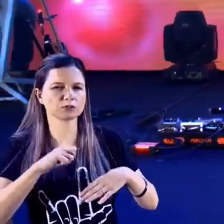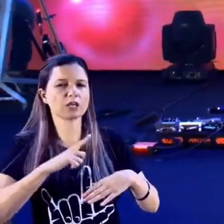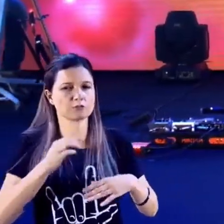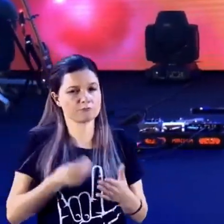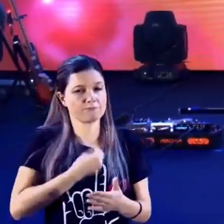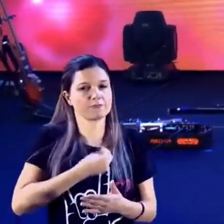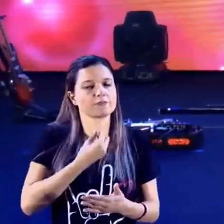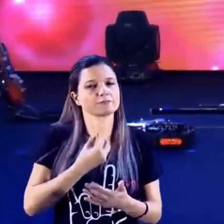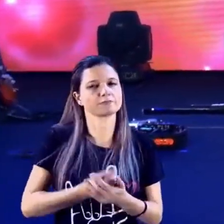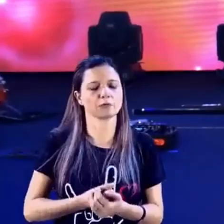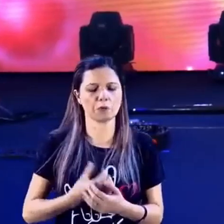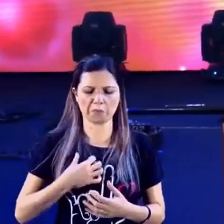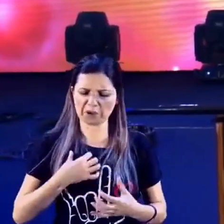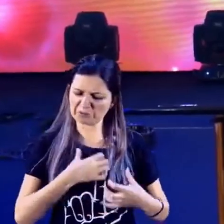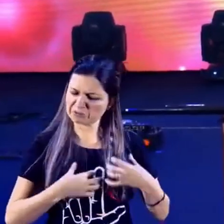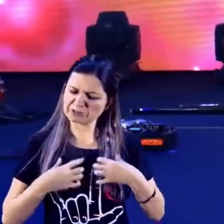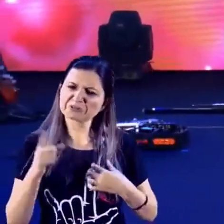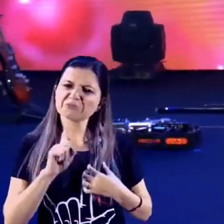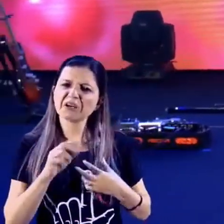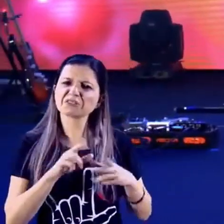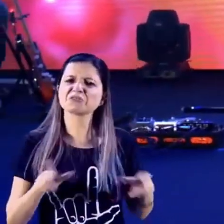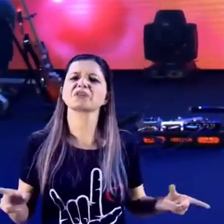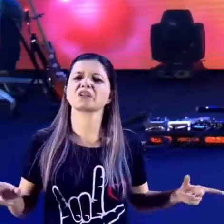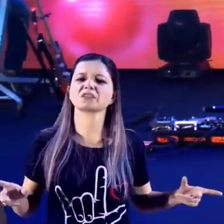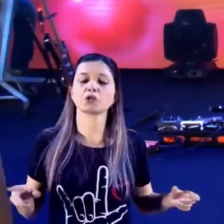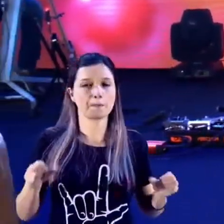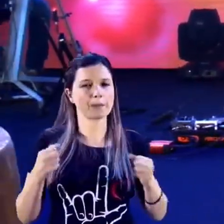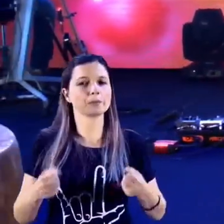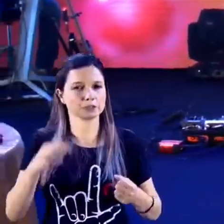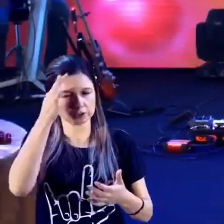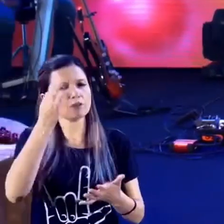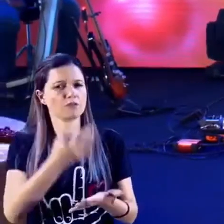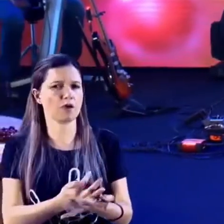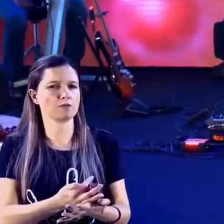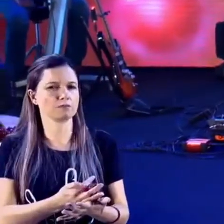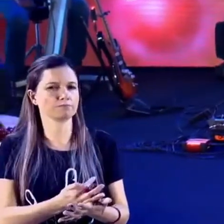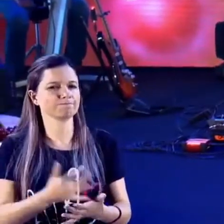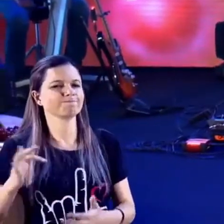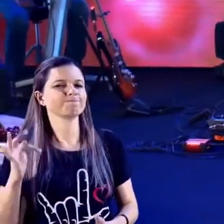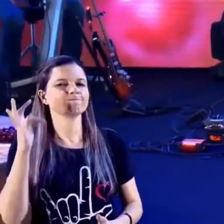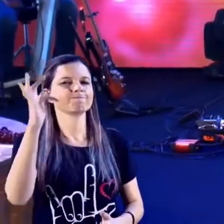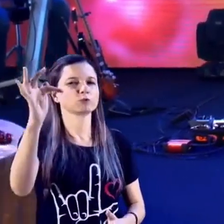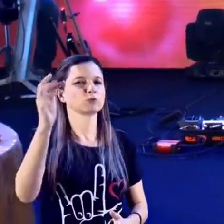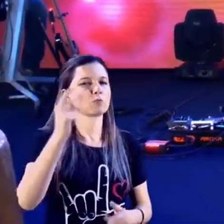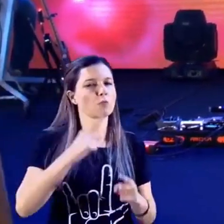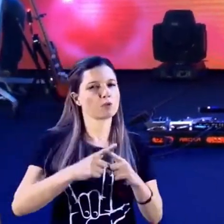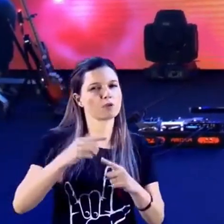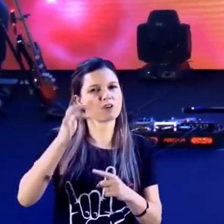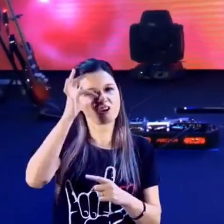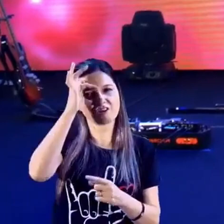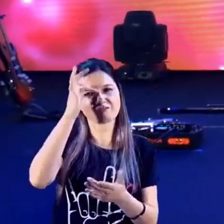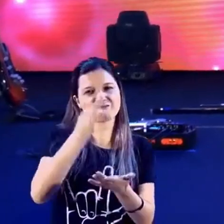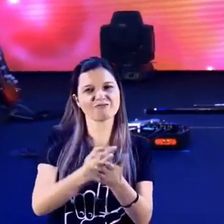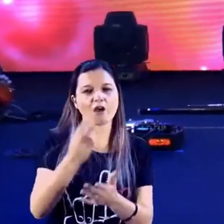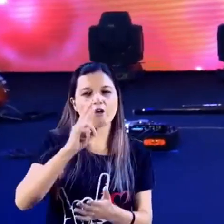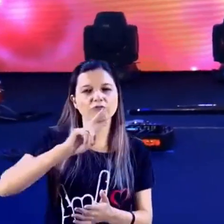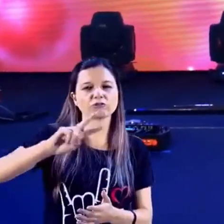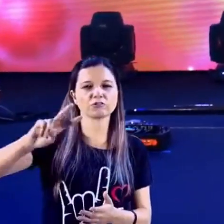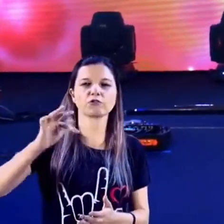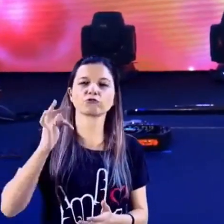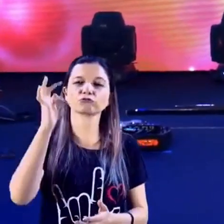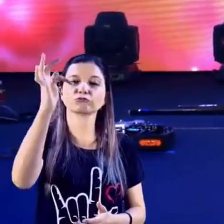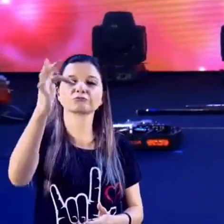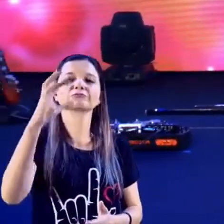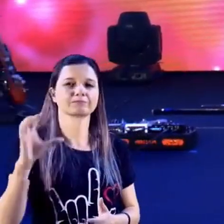Mas não estou vendo nada, não estou sentindo nada. Esse é o tipo de fé que nós temos que fazer. Assim como nosso papai do céu fala. Nós vamos falar assim também.